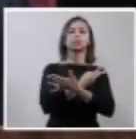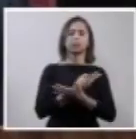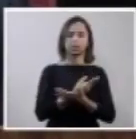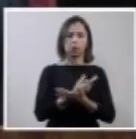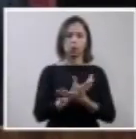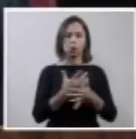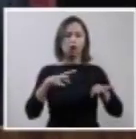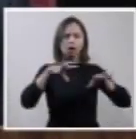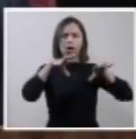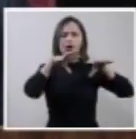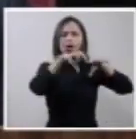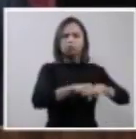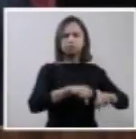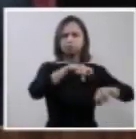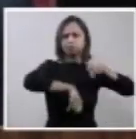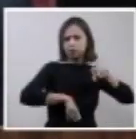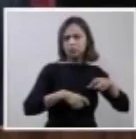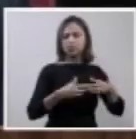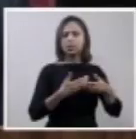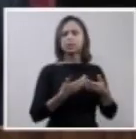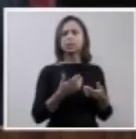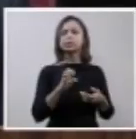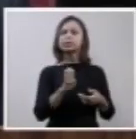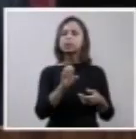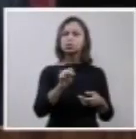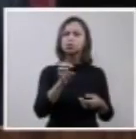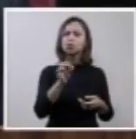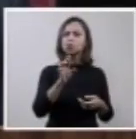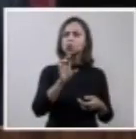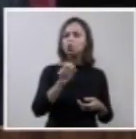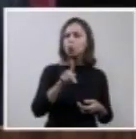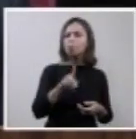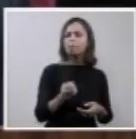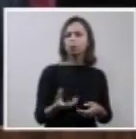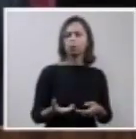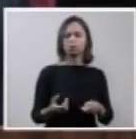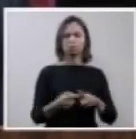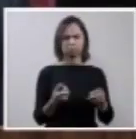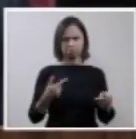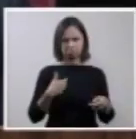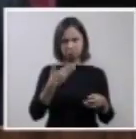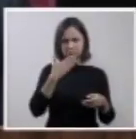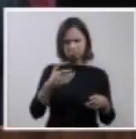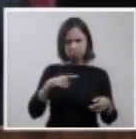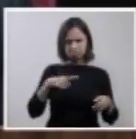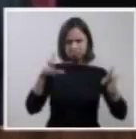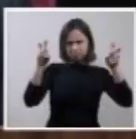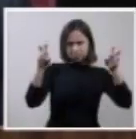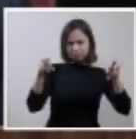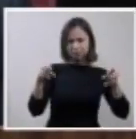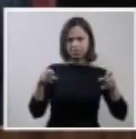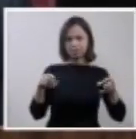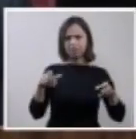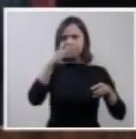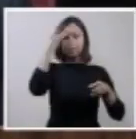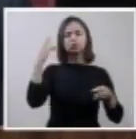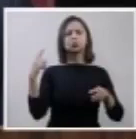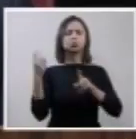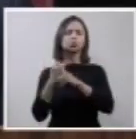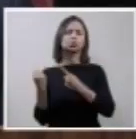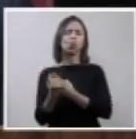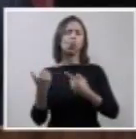situação é mais ou menos favorável, sob o ângulo mesmo leigo, humanístico,